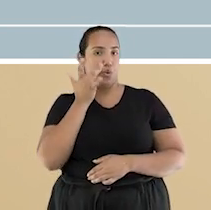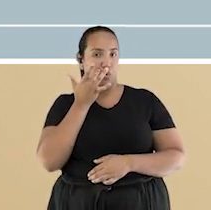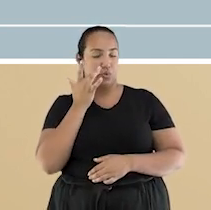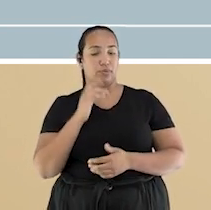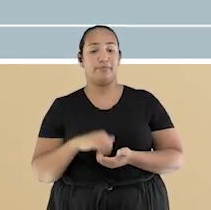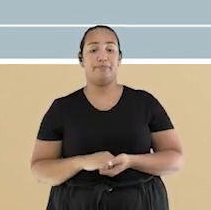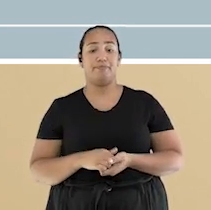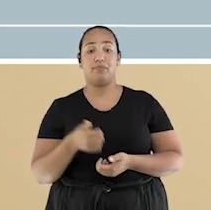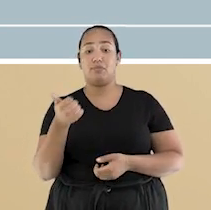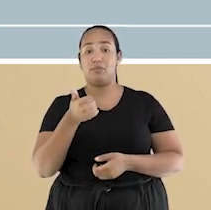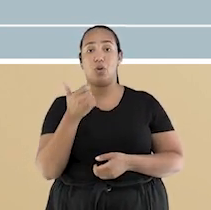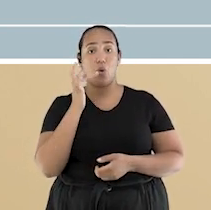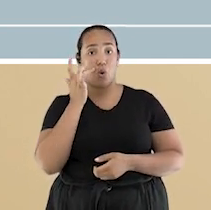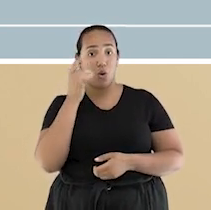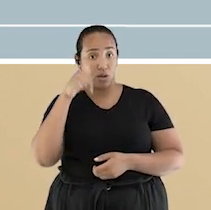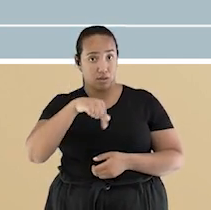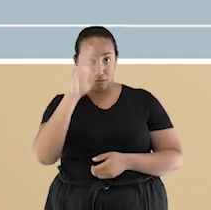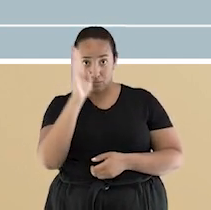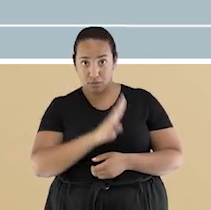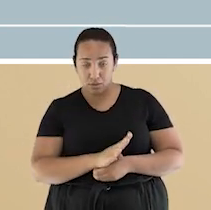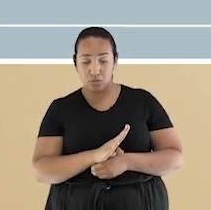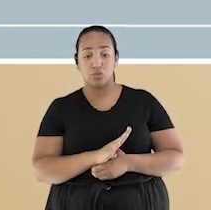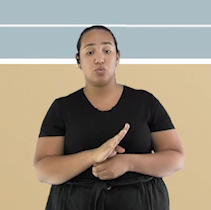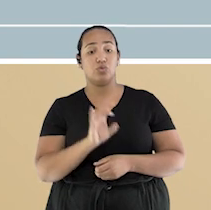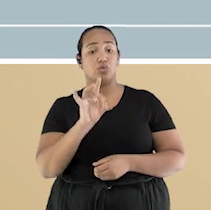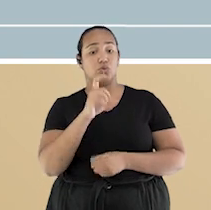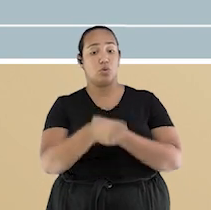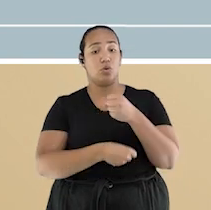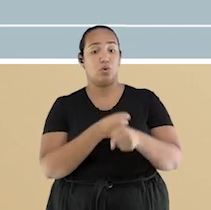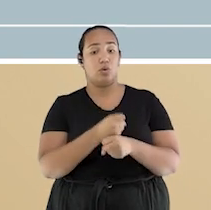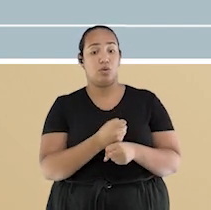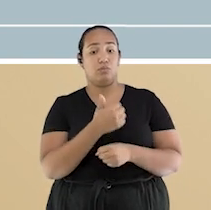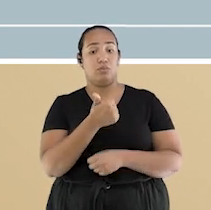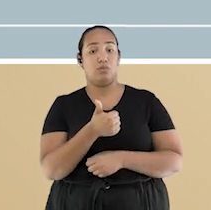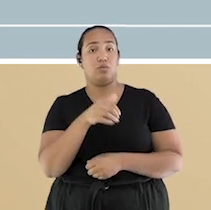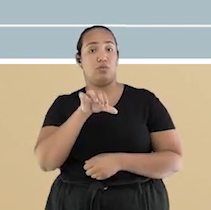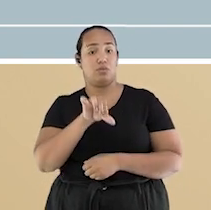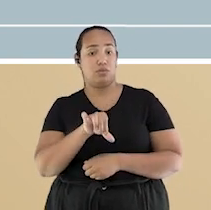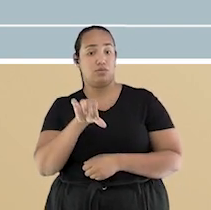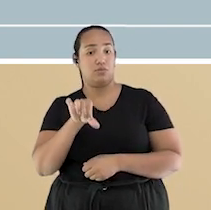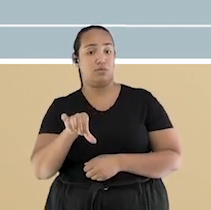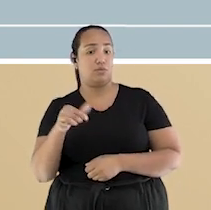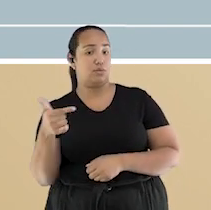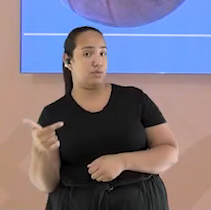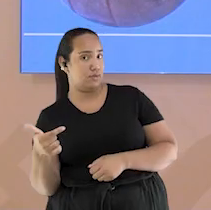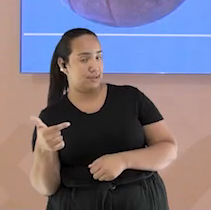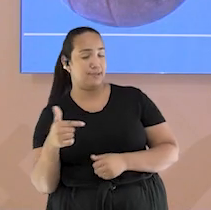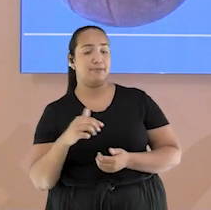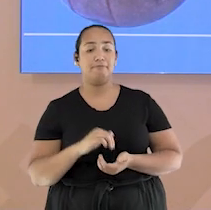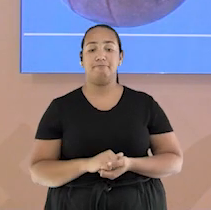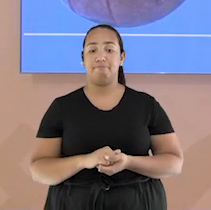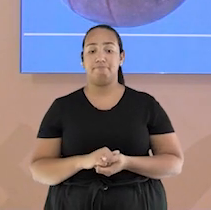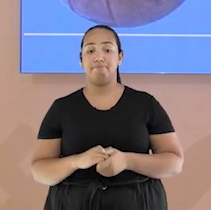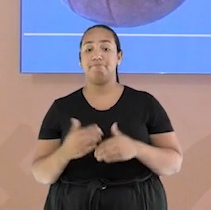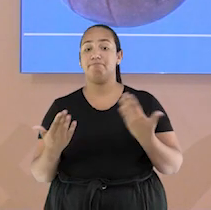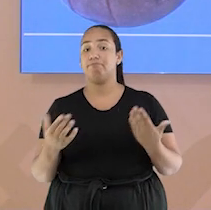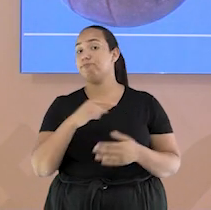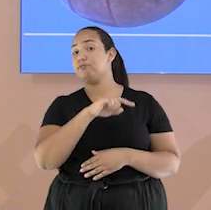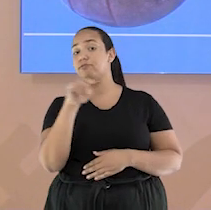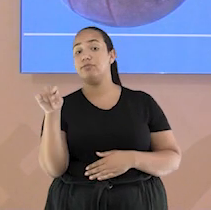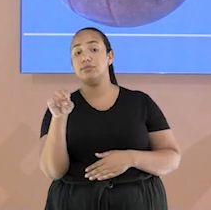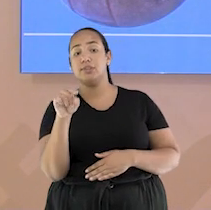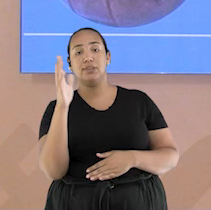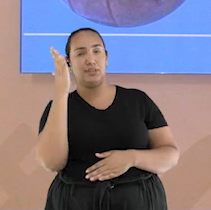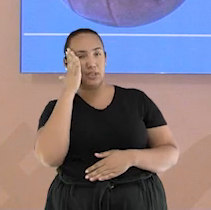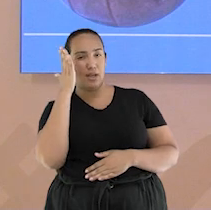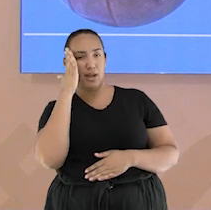O primeiro ouro do Brasil no vôlei foi conquistado no ano de 1992. Você aí de casa